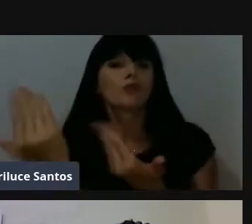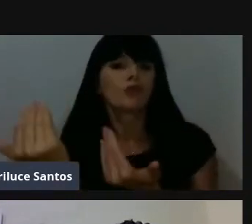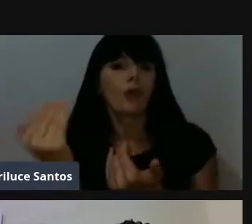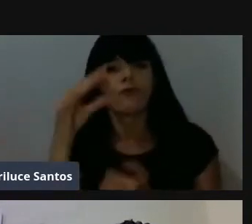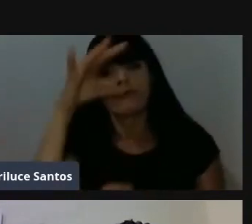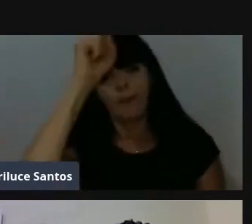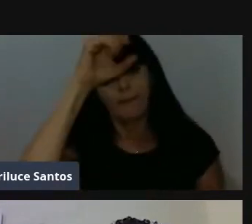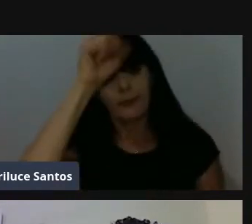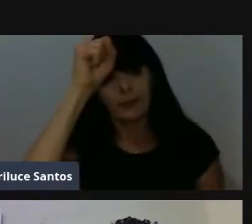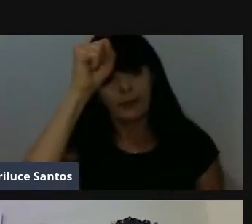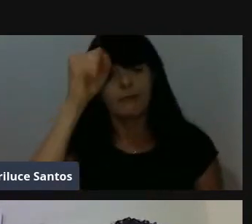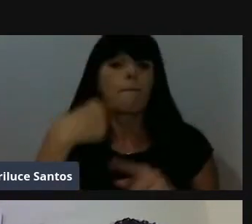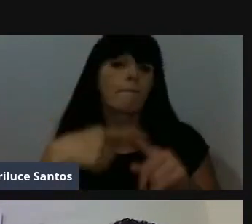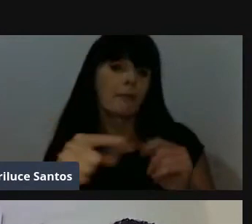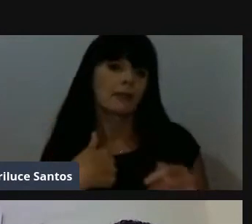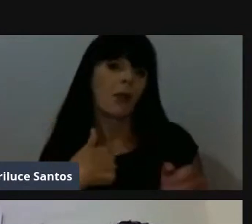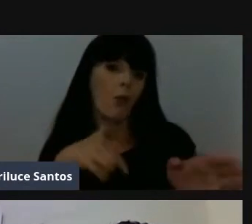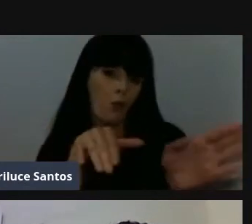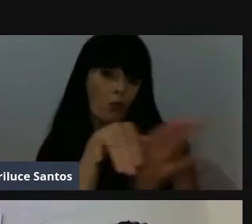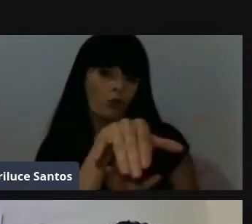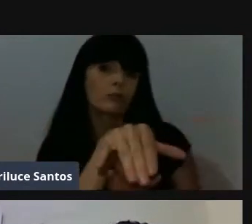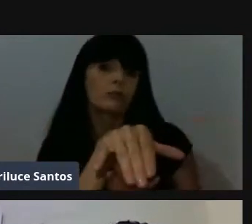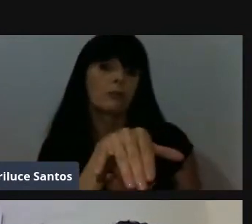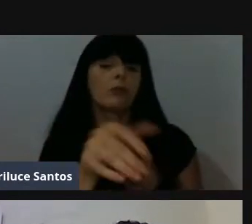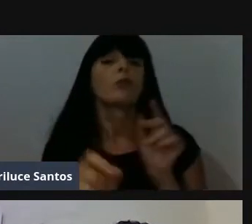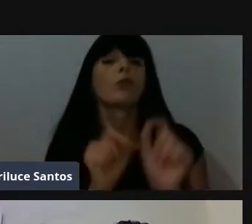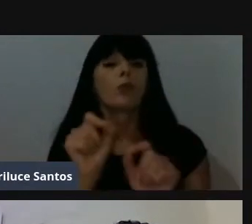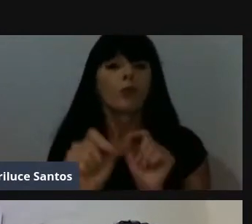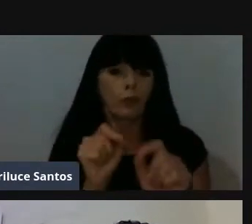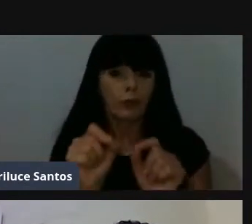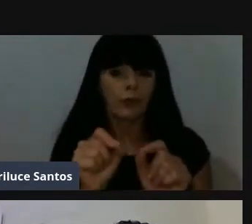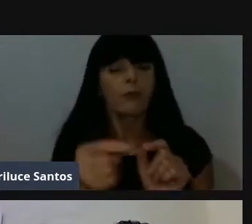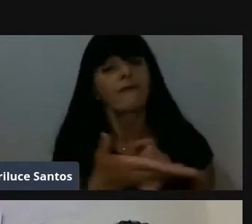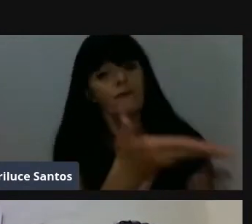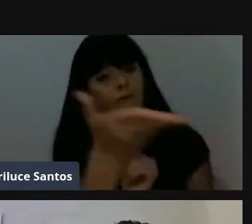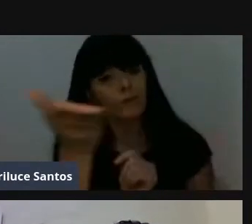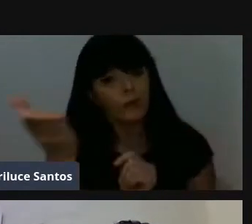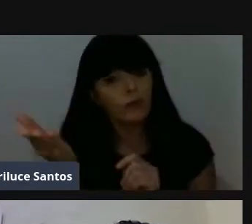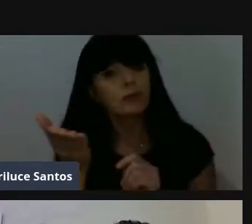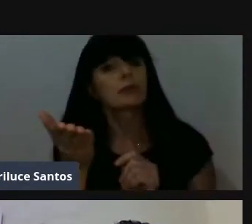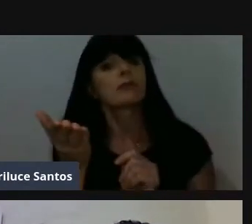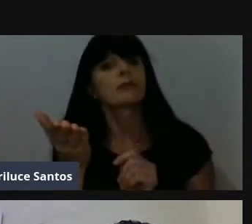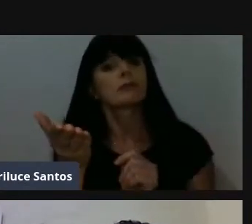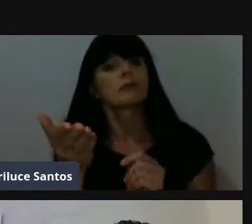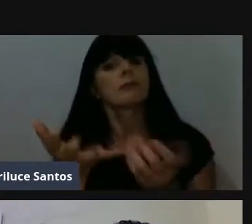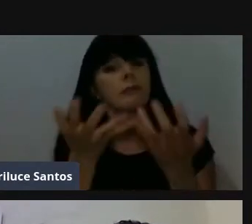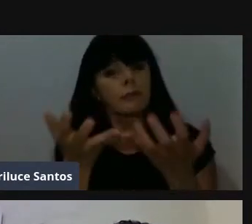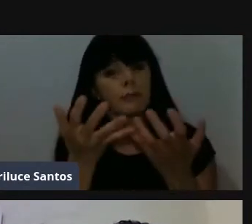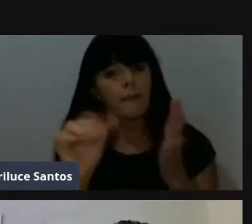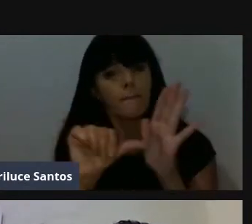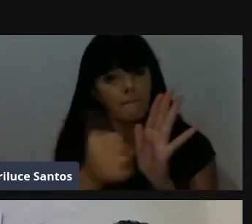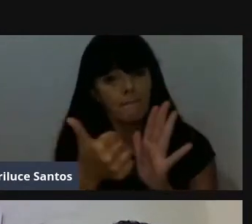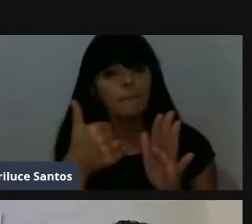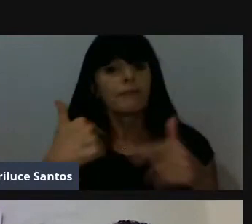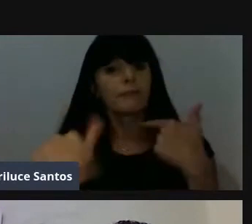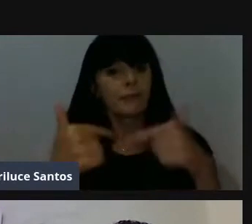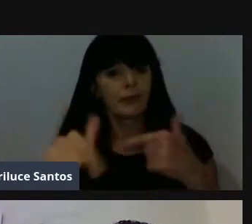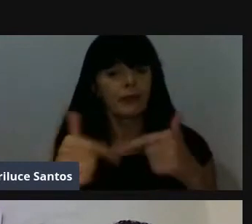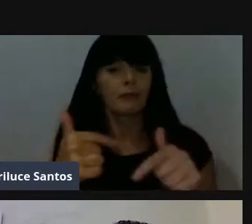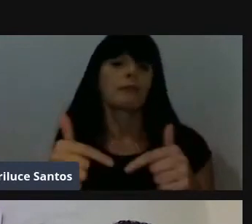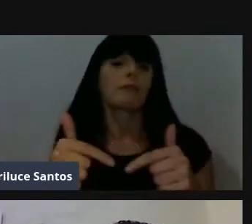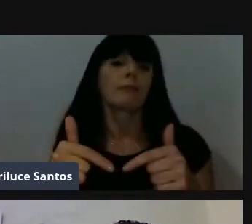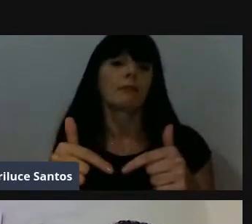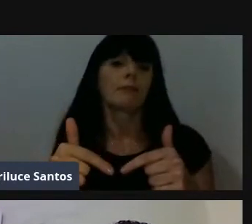Mas eu recomendaria isso, tá, Cristiane? Para você e os demais aí que desejam, né? Ter o primeiro emprego. E o